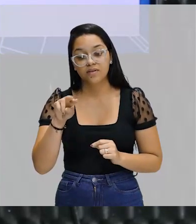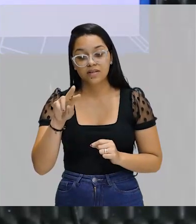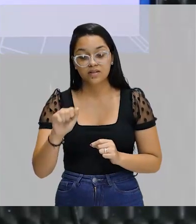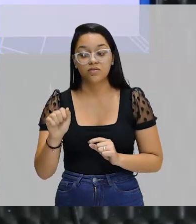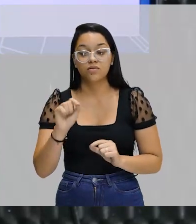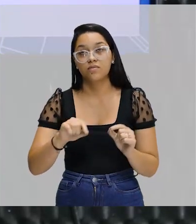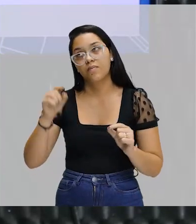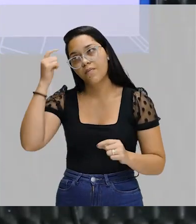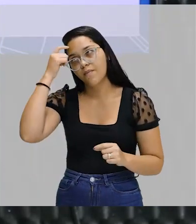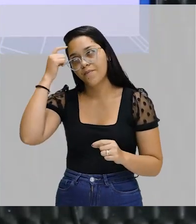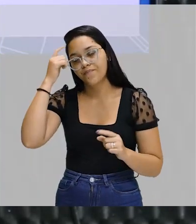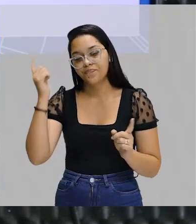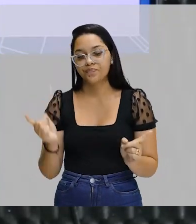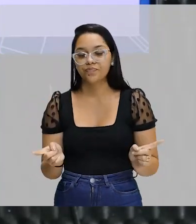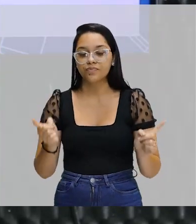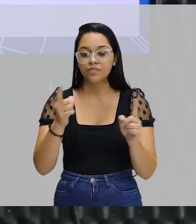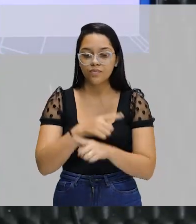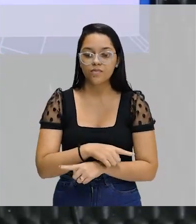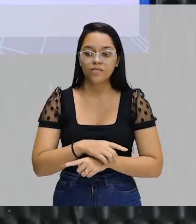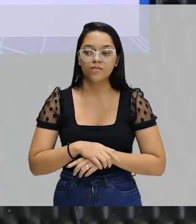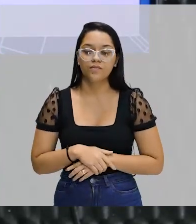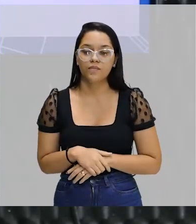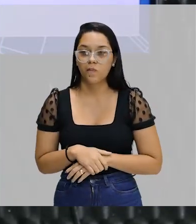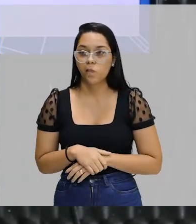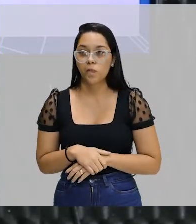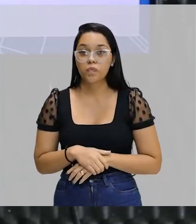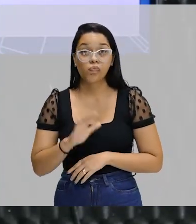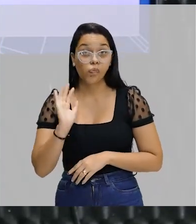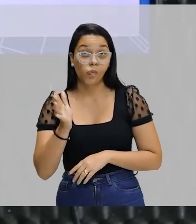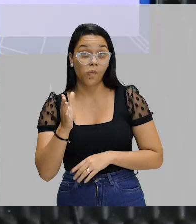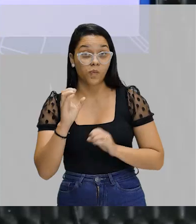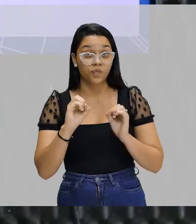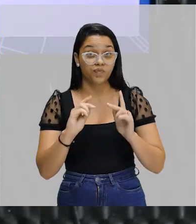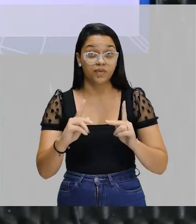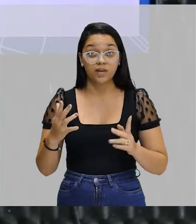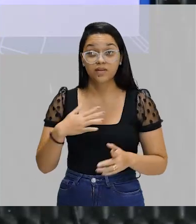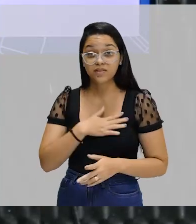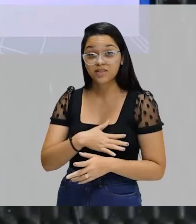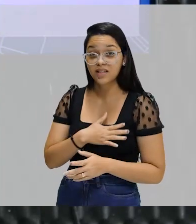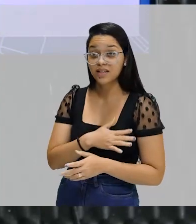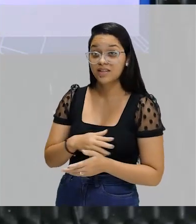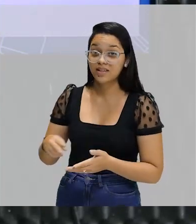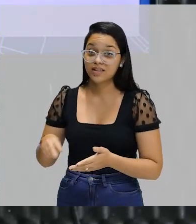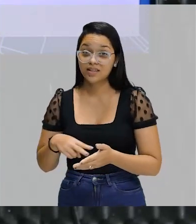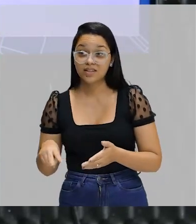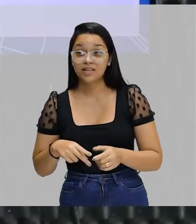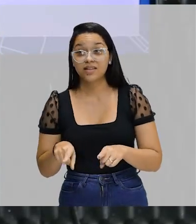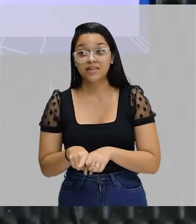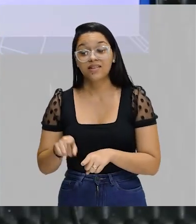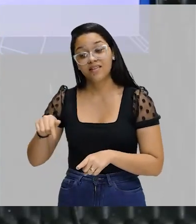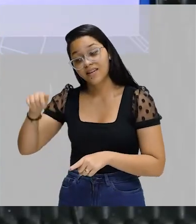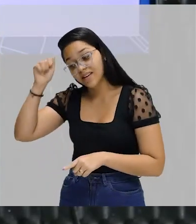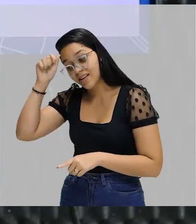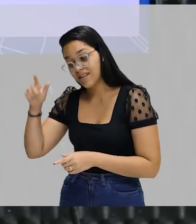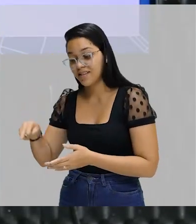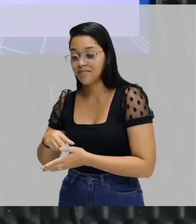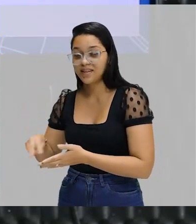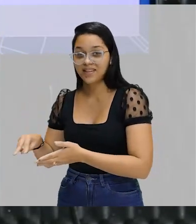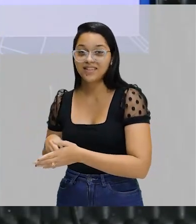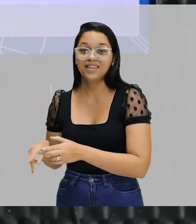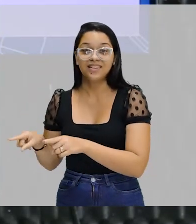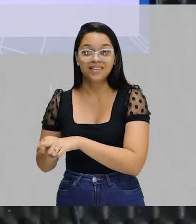ideia de oposição. Tá bom? Muito bem? Gostaram da dancinha? Gostei. Agora eu vou botar a Lana pra dançar.